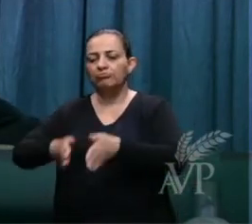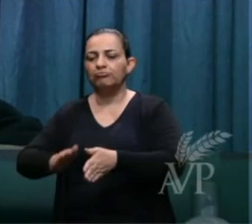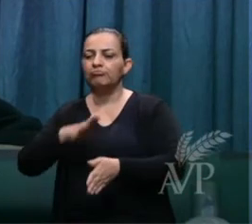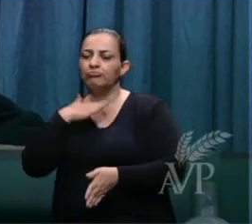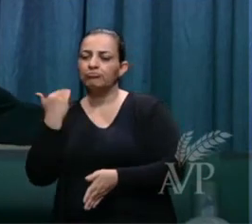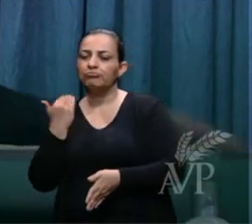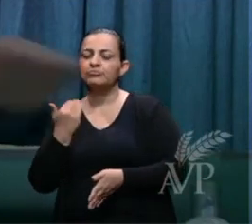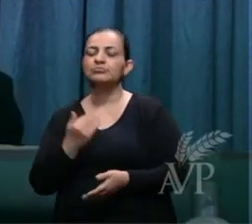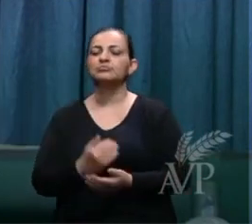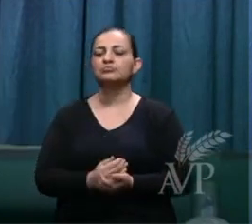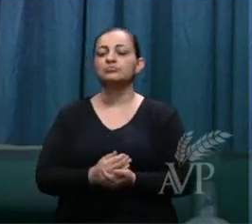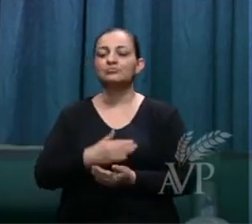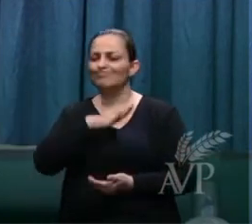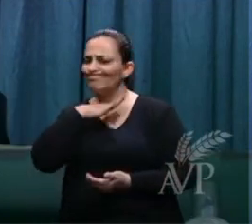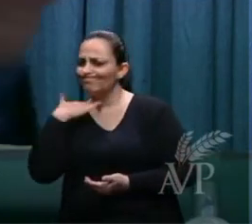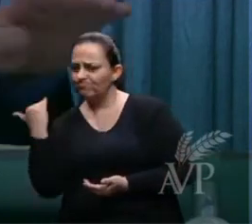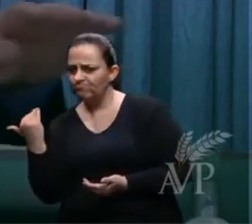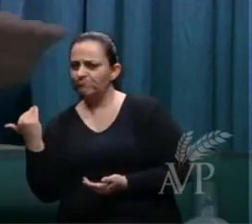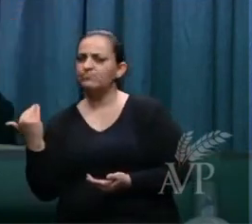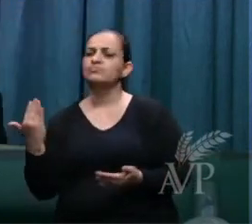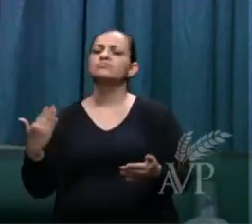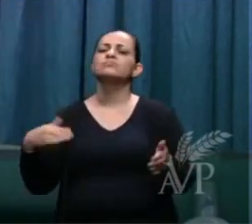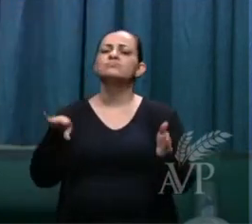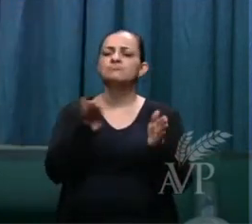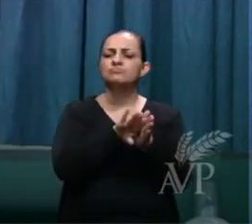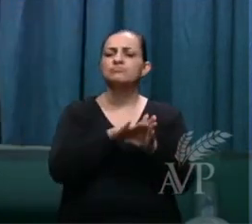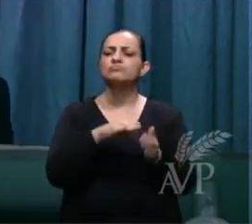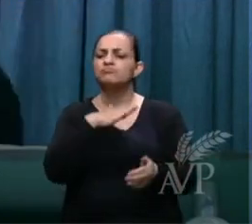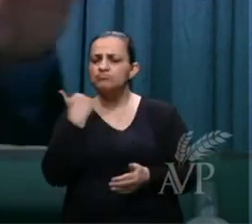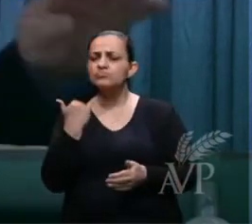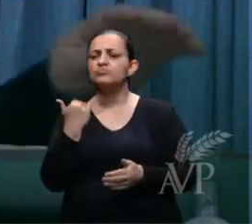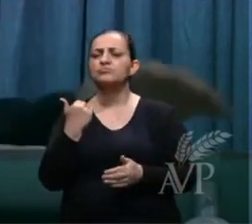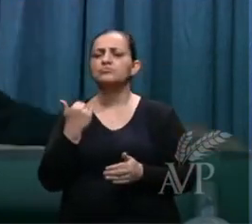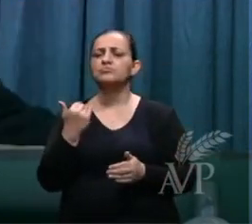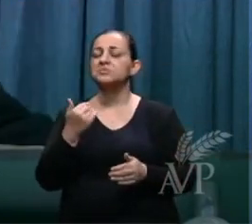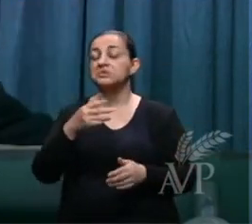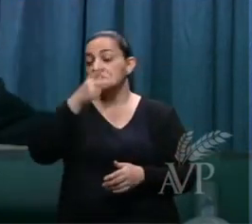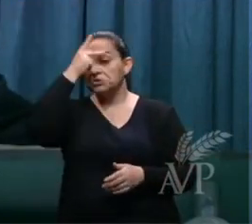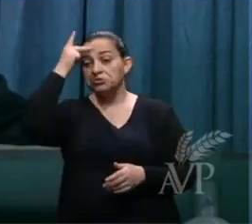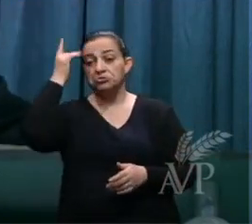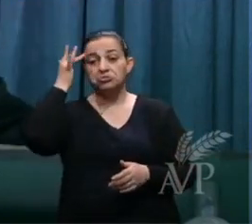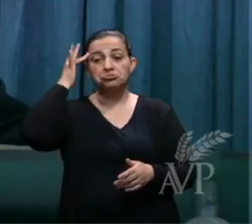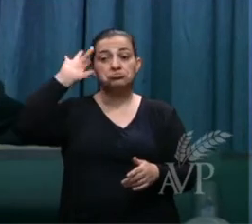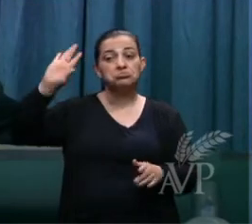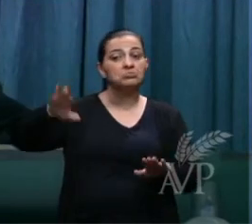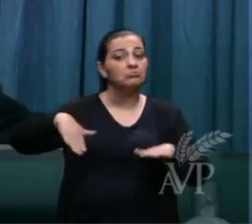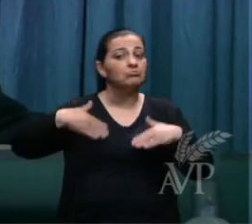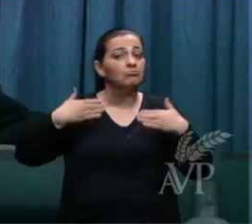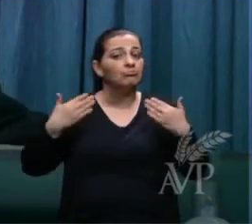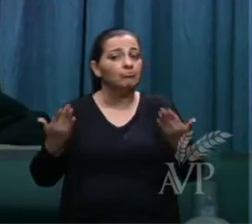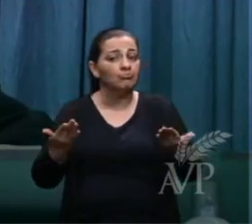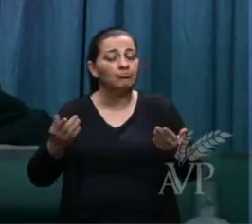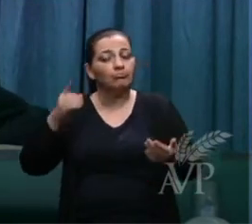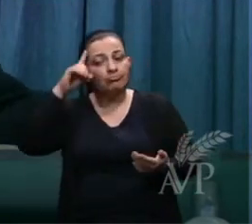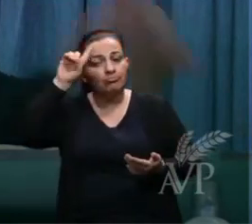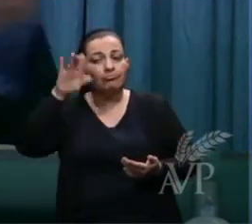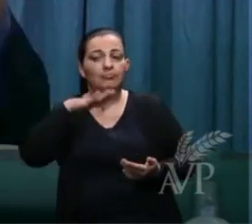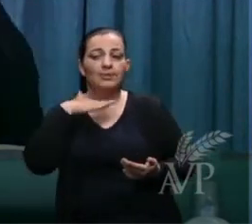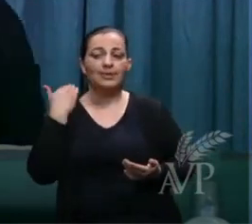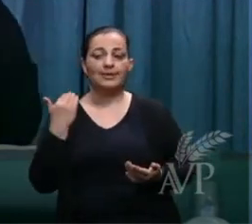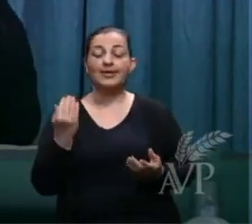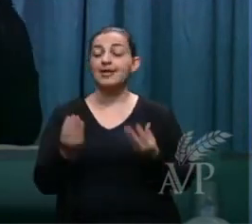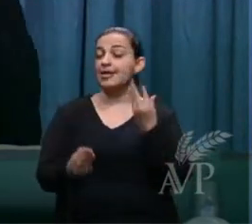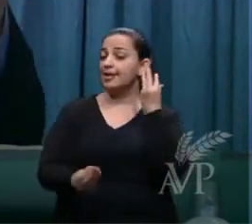entende a morte ela vem e ninguém sabe quando que ela vem e